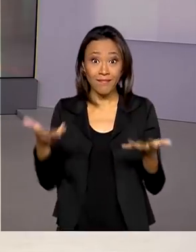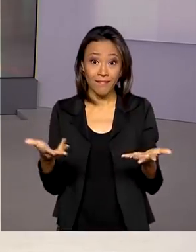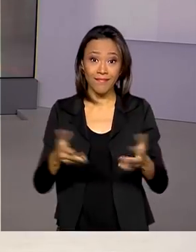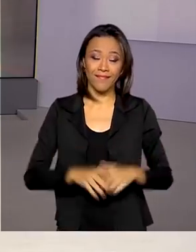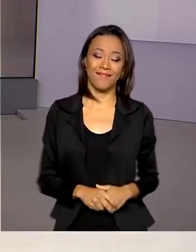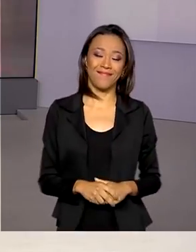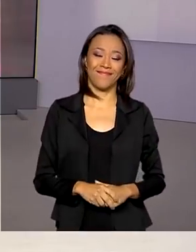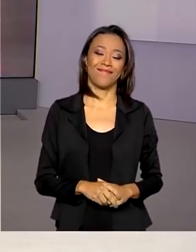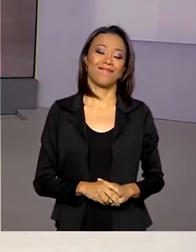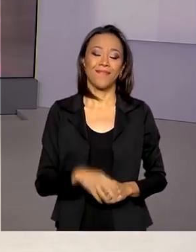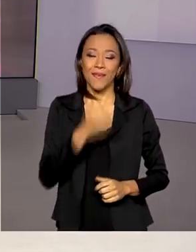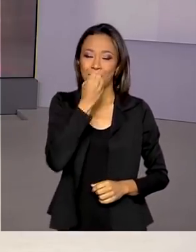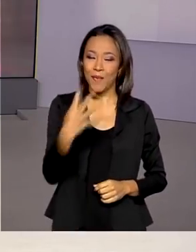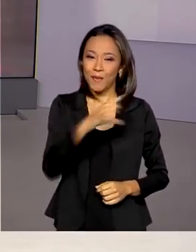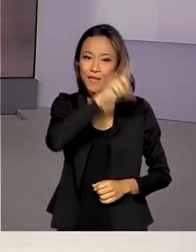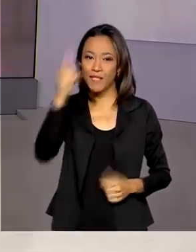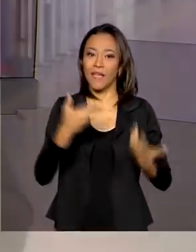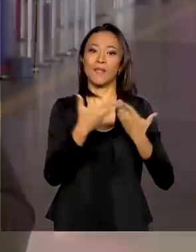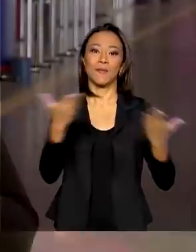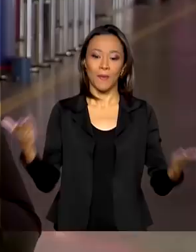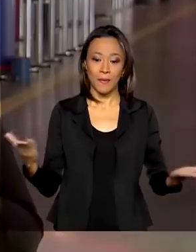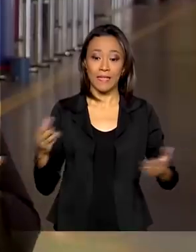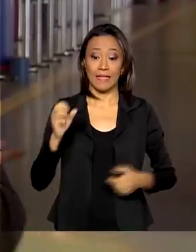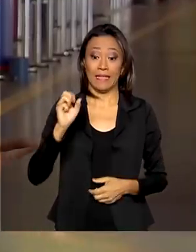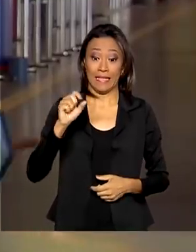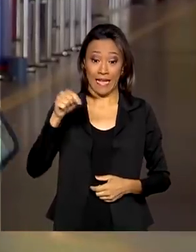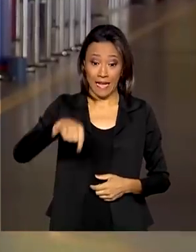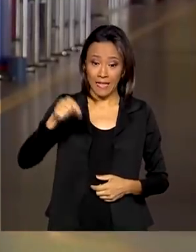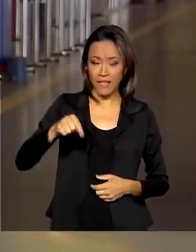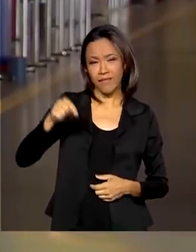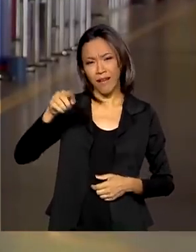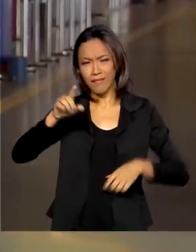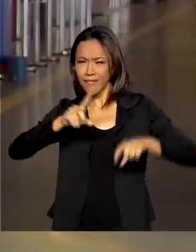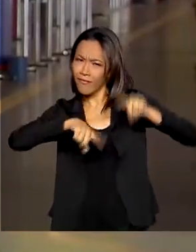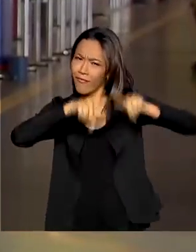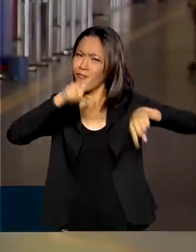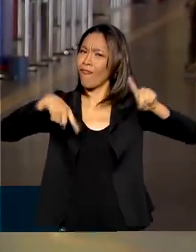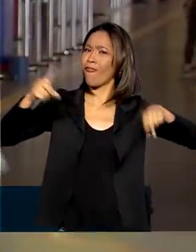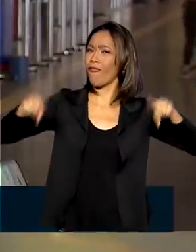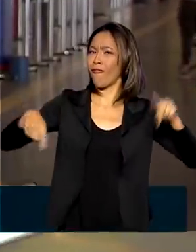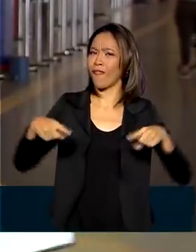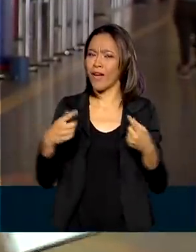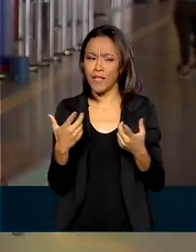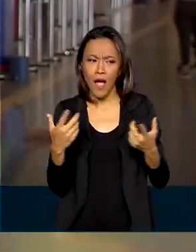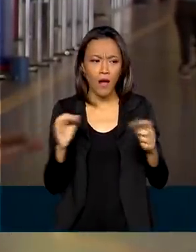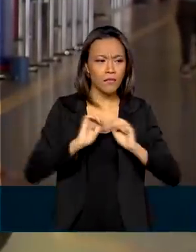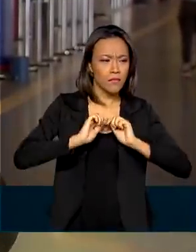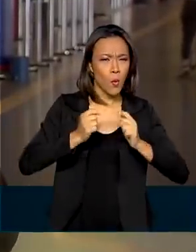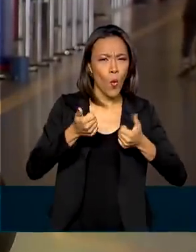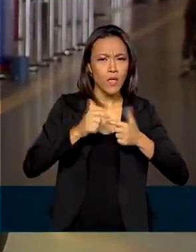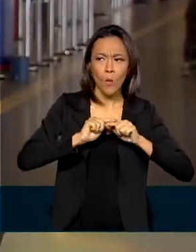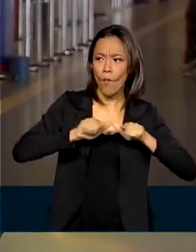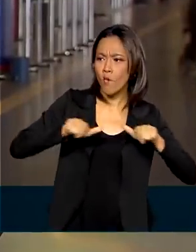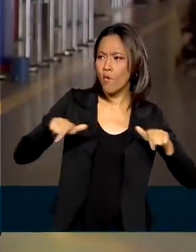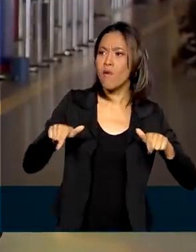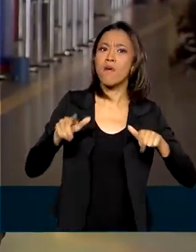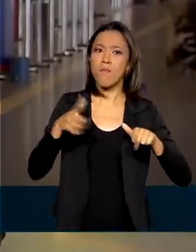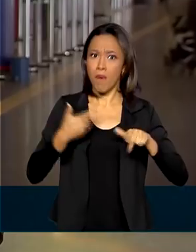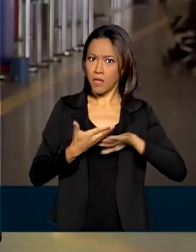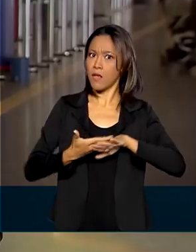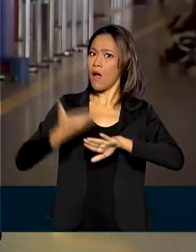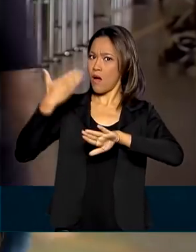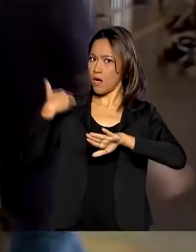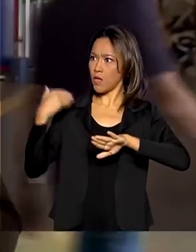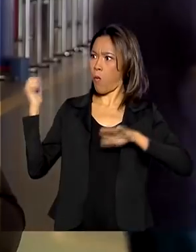Bom dia, Manuela! Bom dia a todos! Olha, o movimento aqui tem variado. Nesse momento mesmo está um pouquinho mais vazio, mas mais cedo o movimento estava maior.